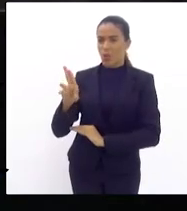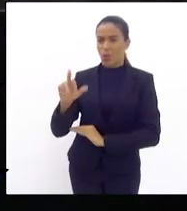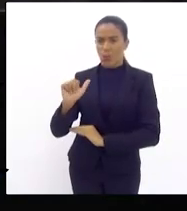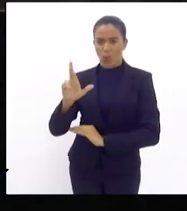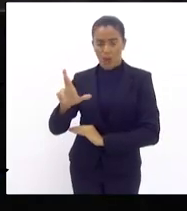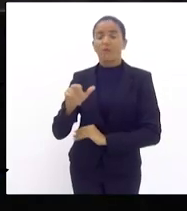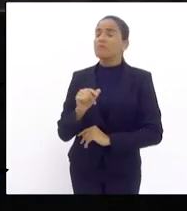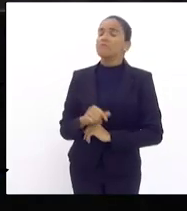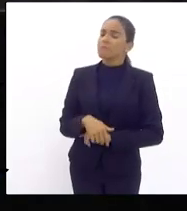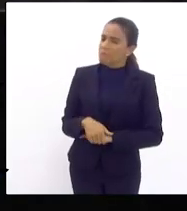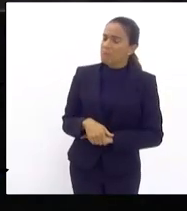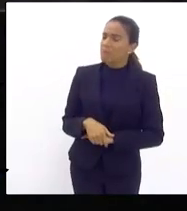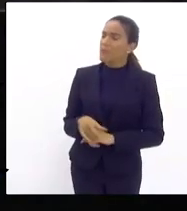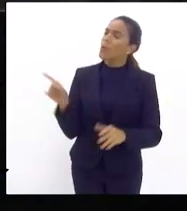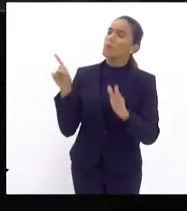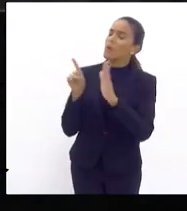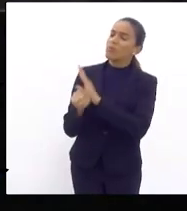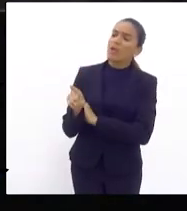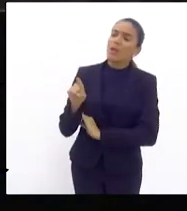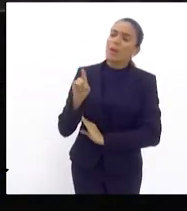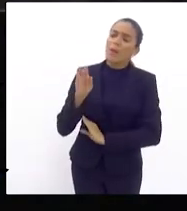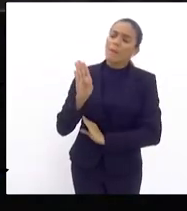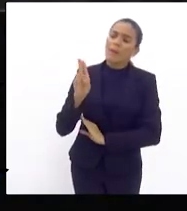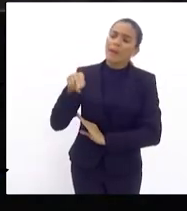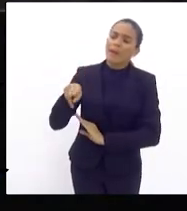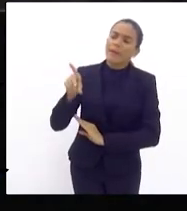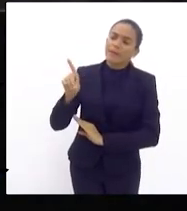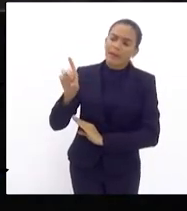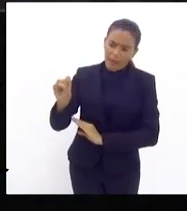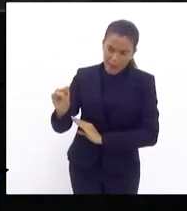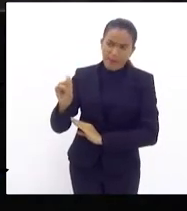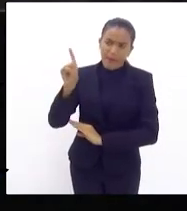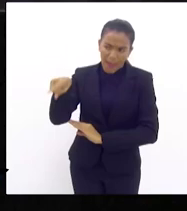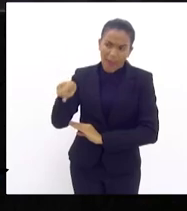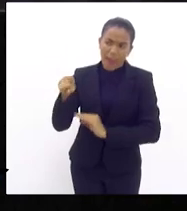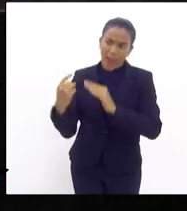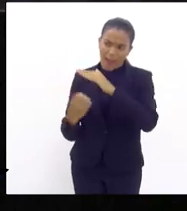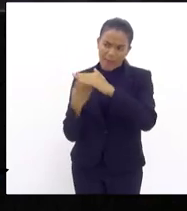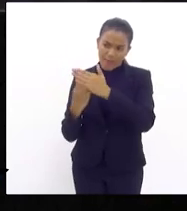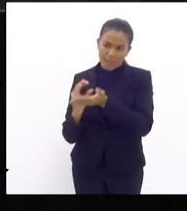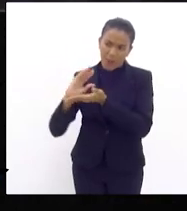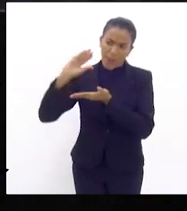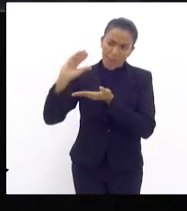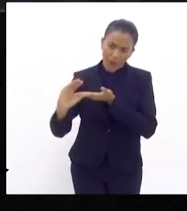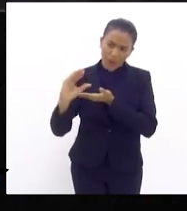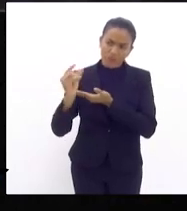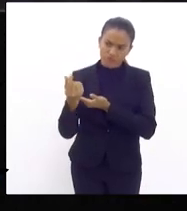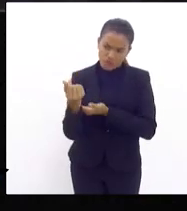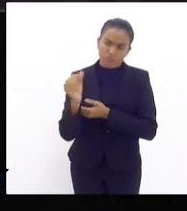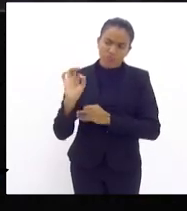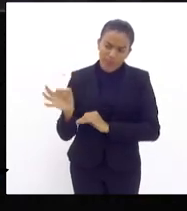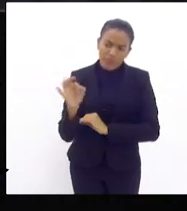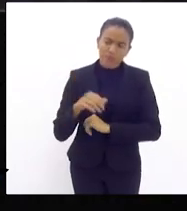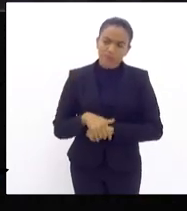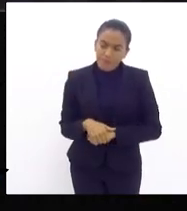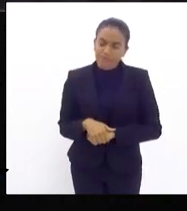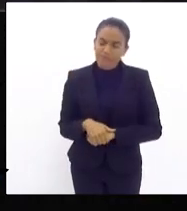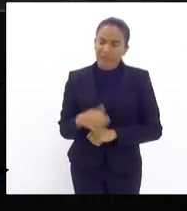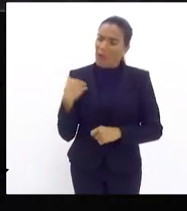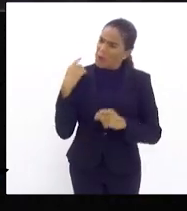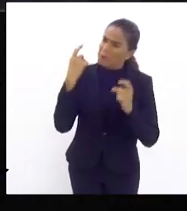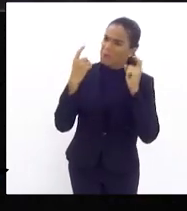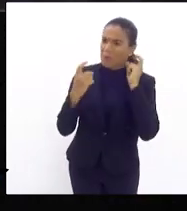é que o BNDES é acionista da IGUAR saneamento então isso me deixa